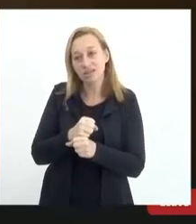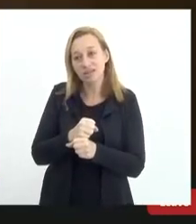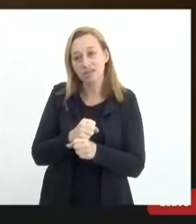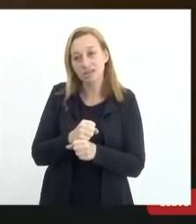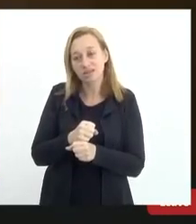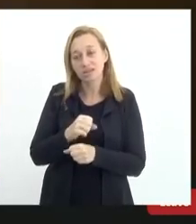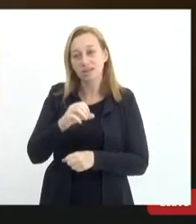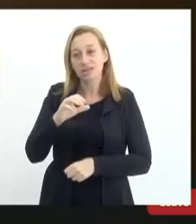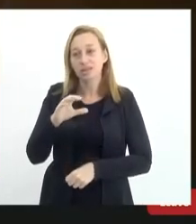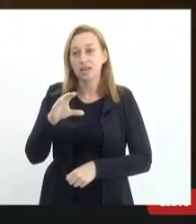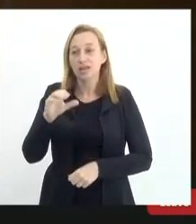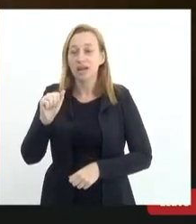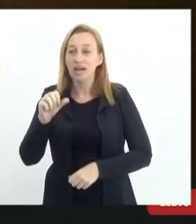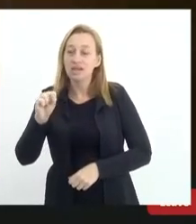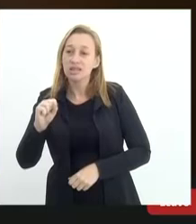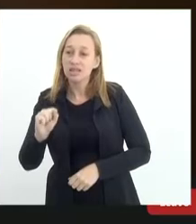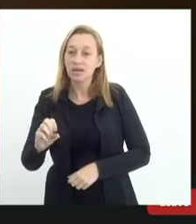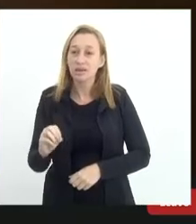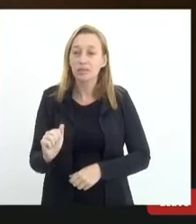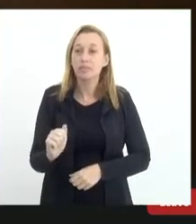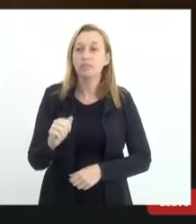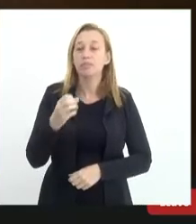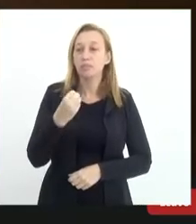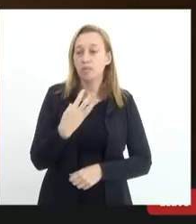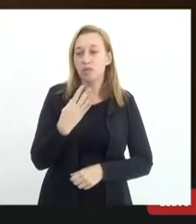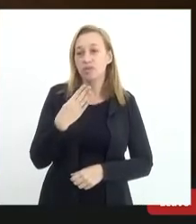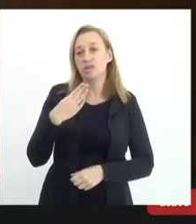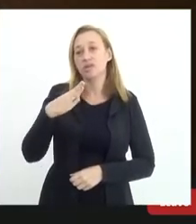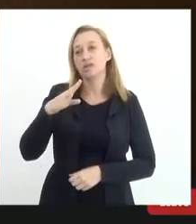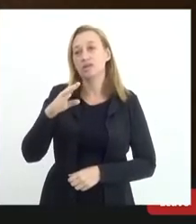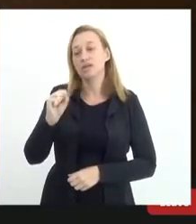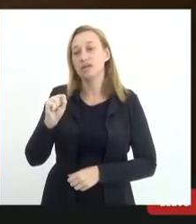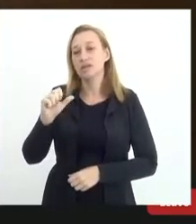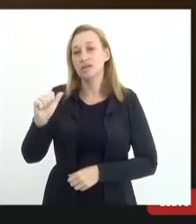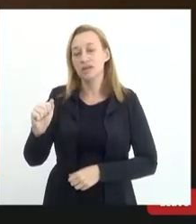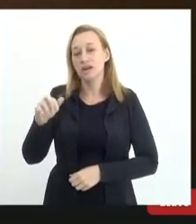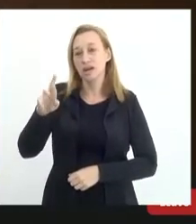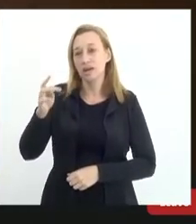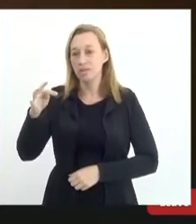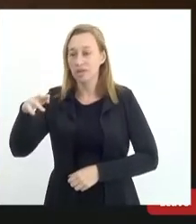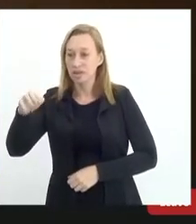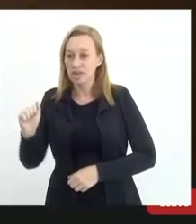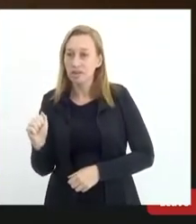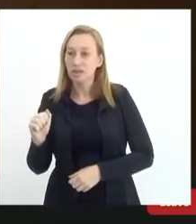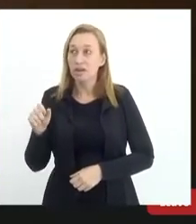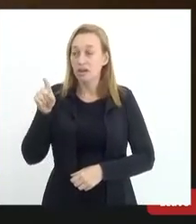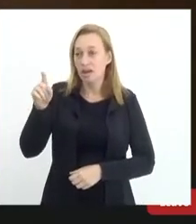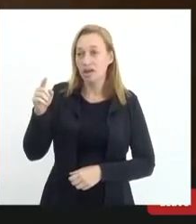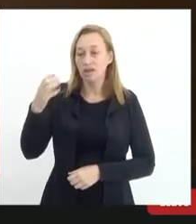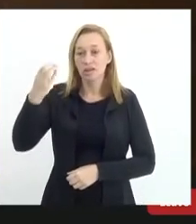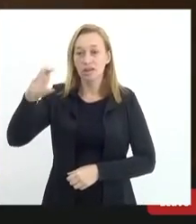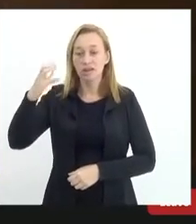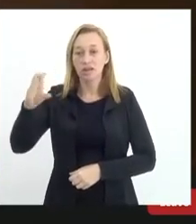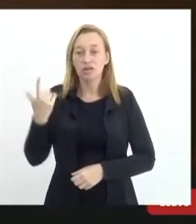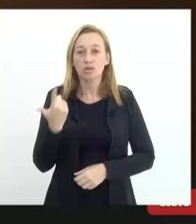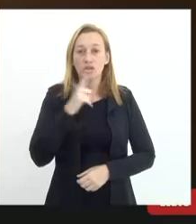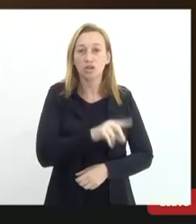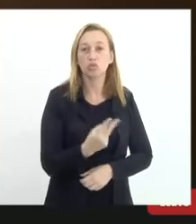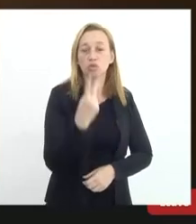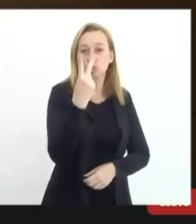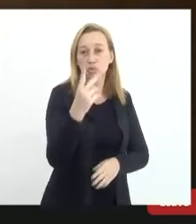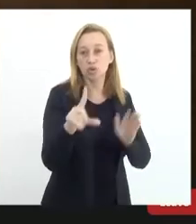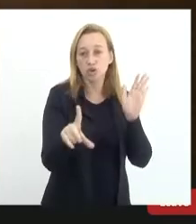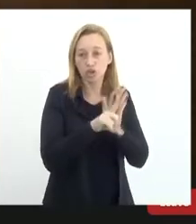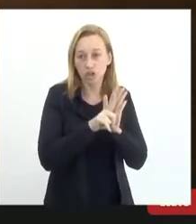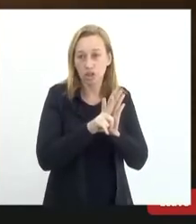Samaritano. Nesses 10 anos o Davida em Niterói já conquistou duas leis, já